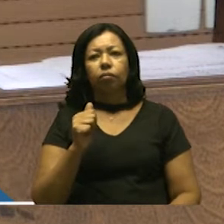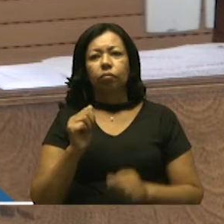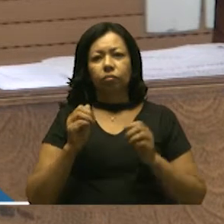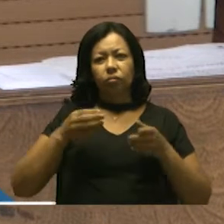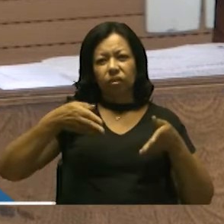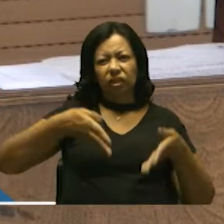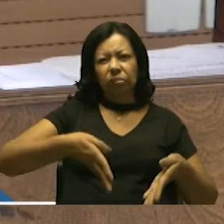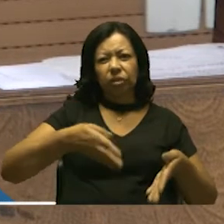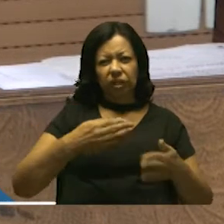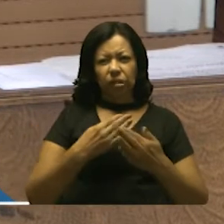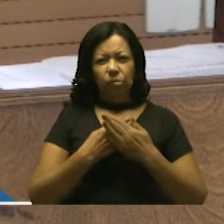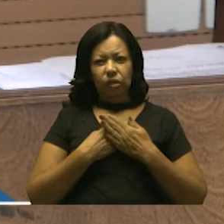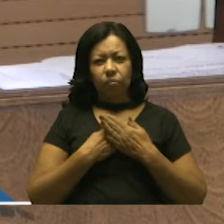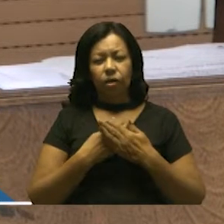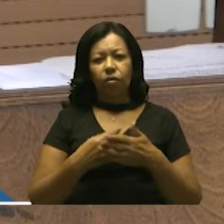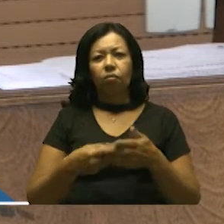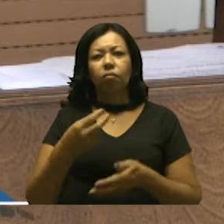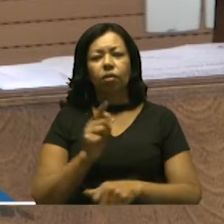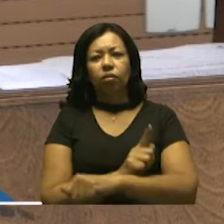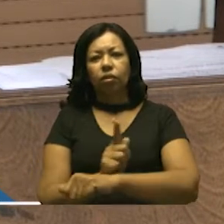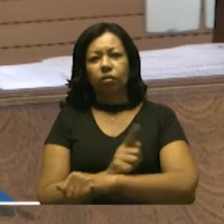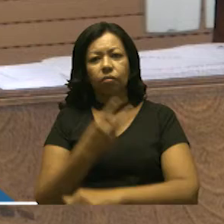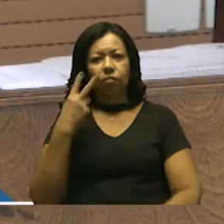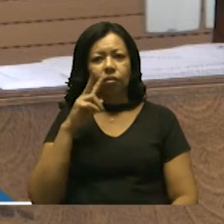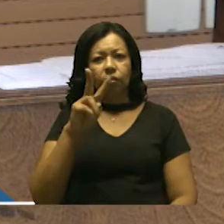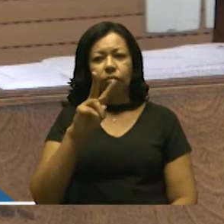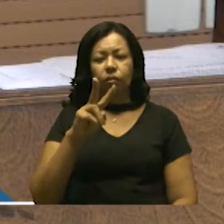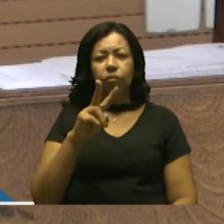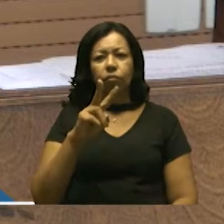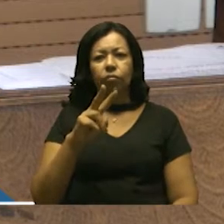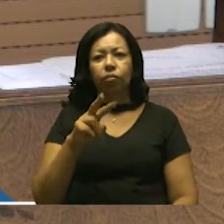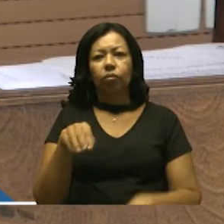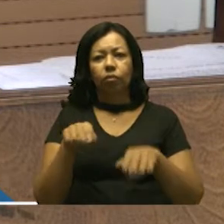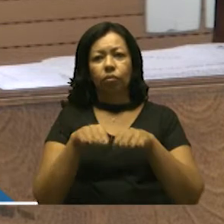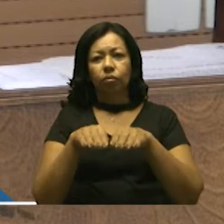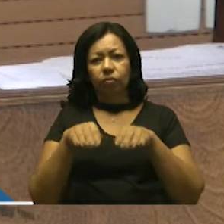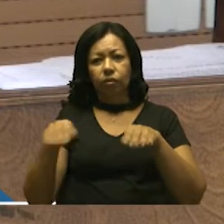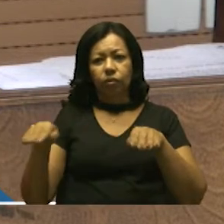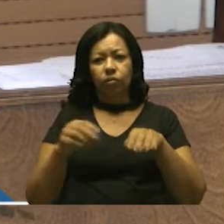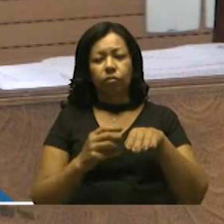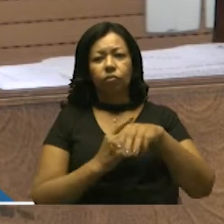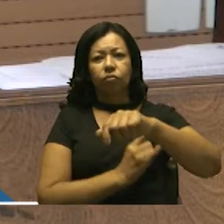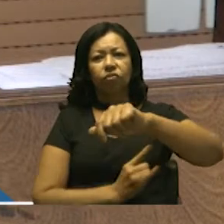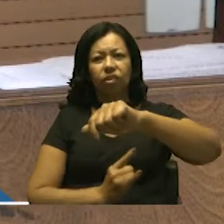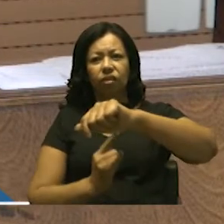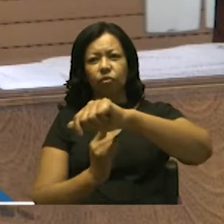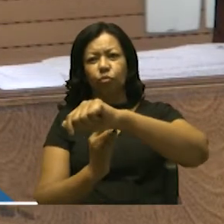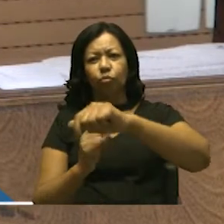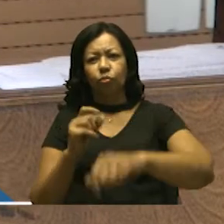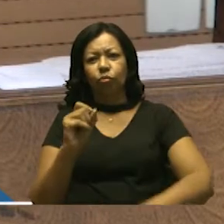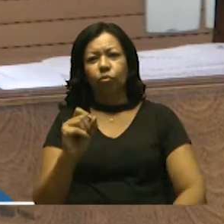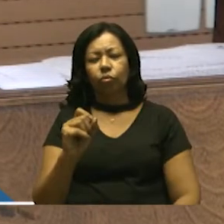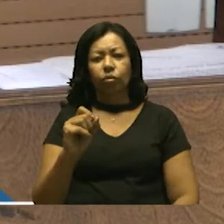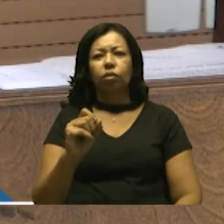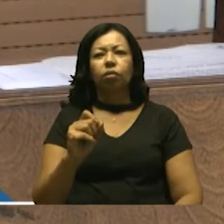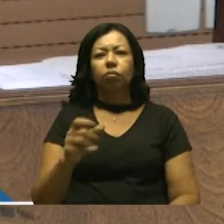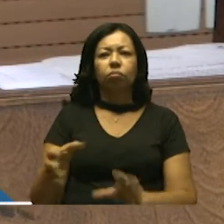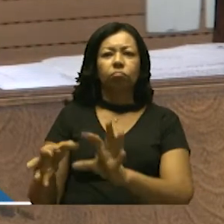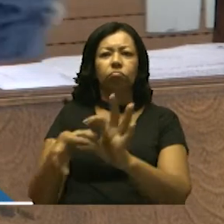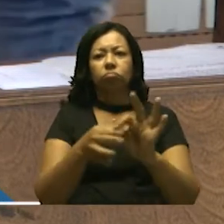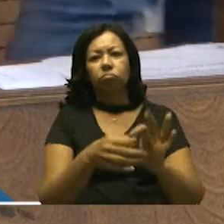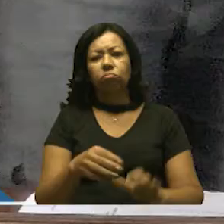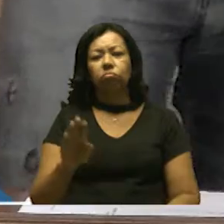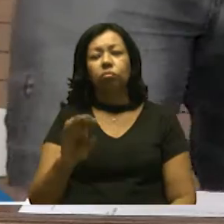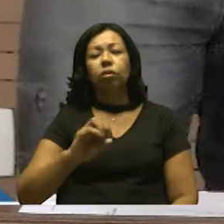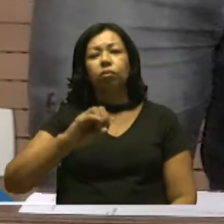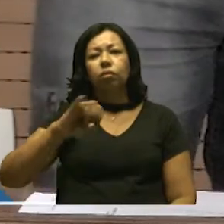municipal. Gestões visando o anivelamento do viaduto que faz ligação ao